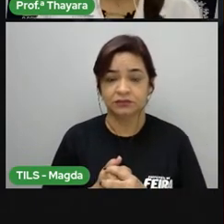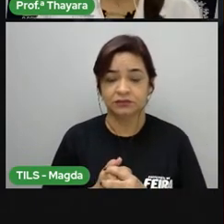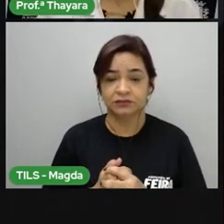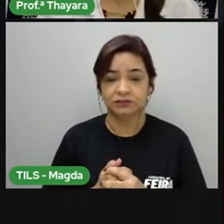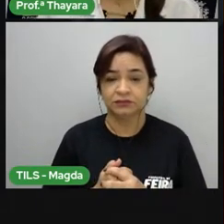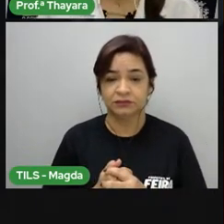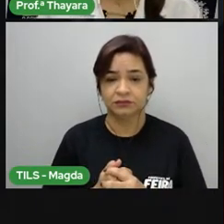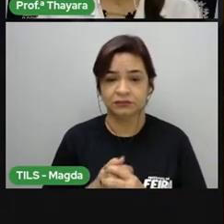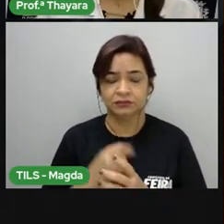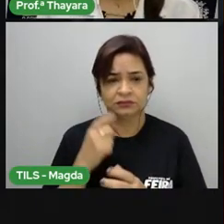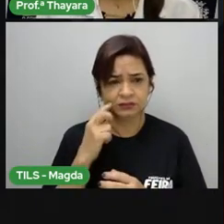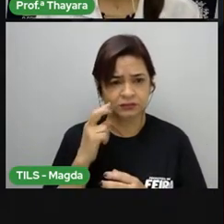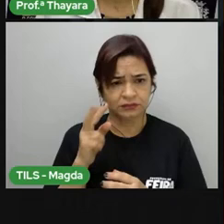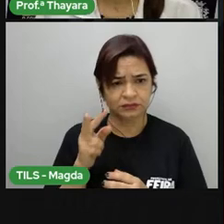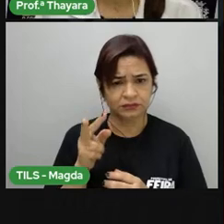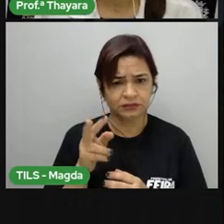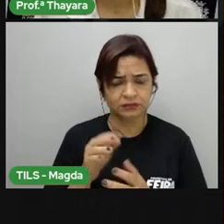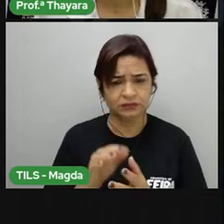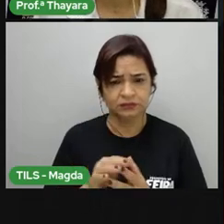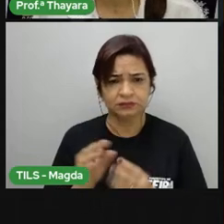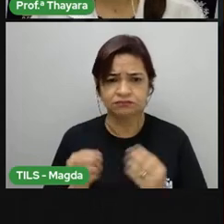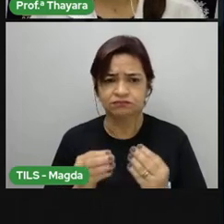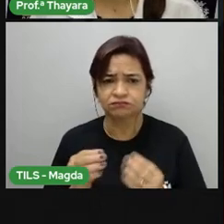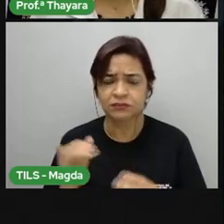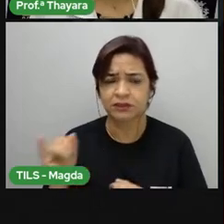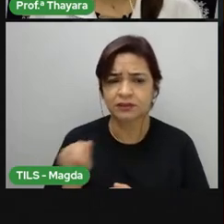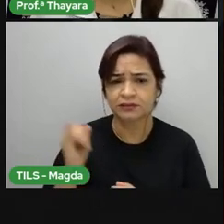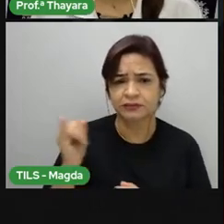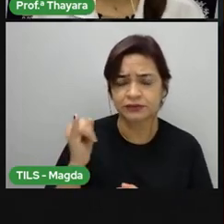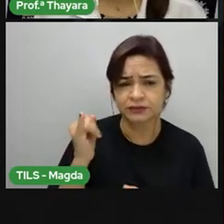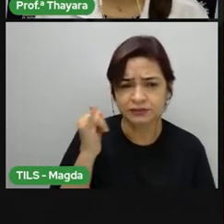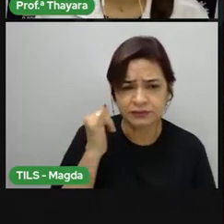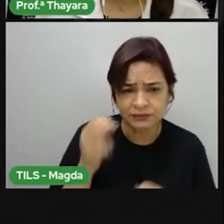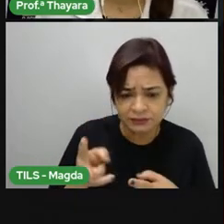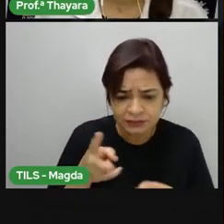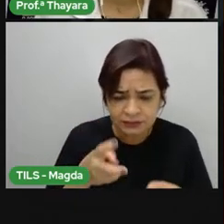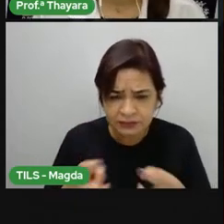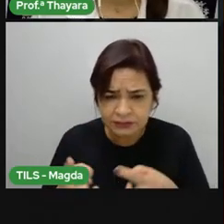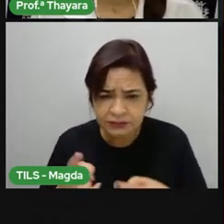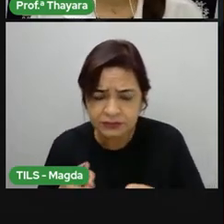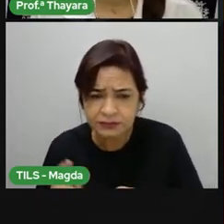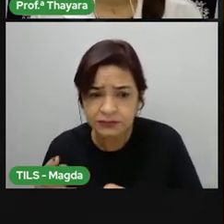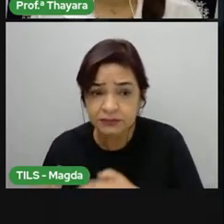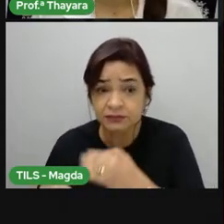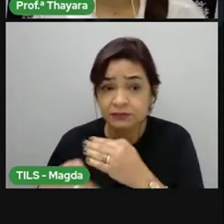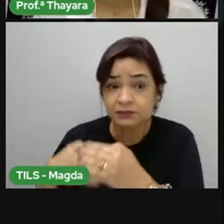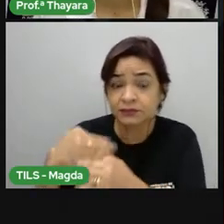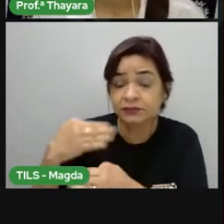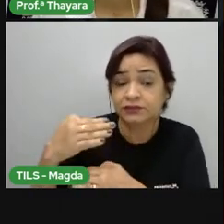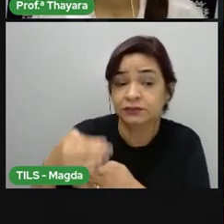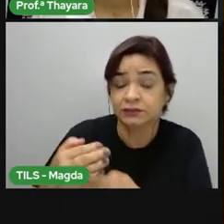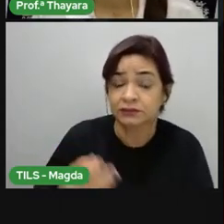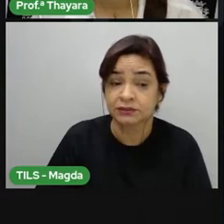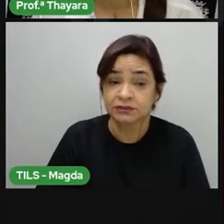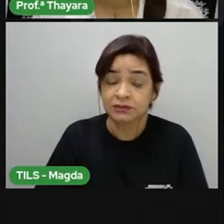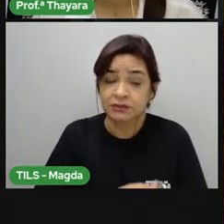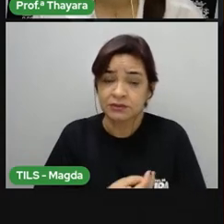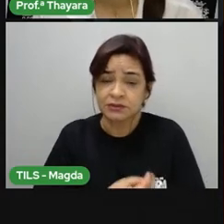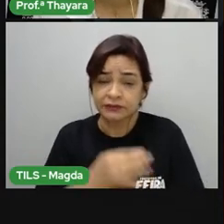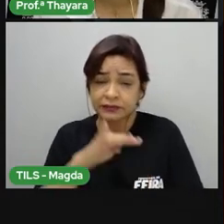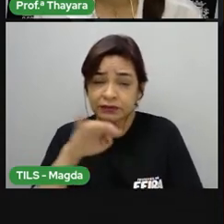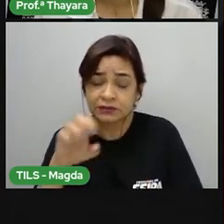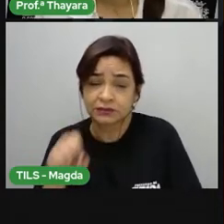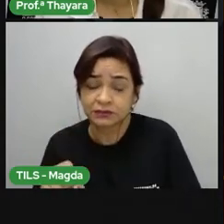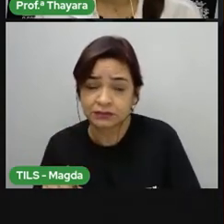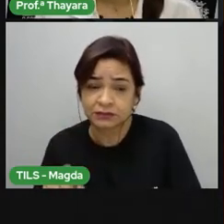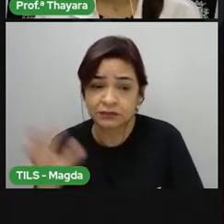São considerados como ferramentas importantes na identificação de questões como a evolução da vida biológica e a variação do clima no